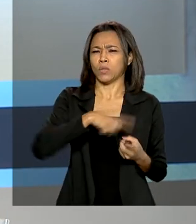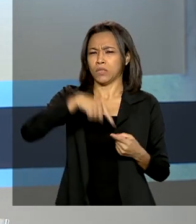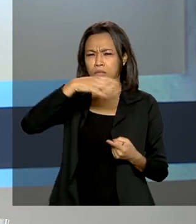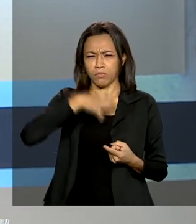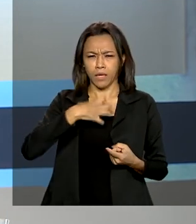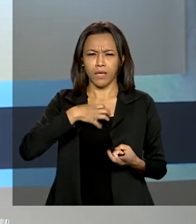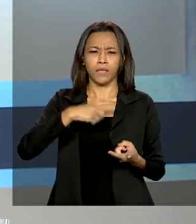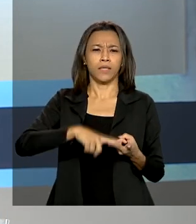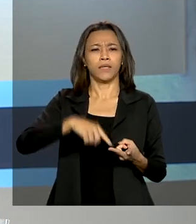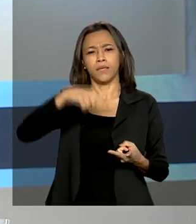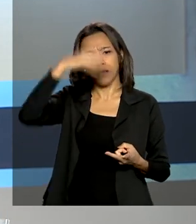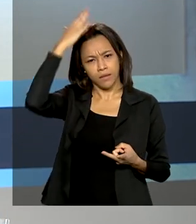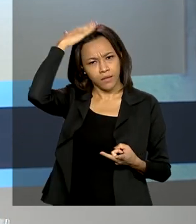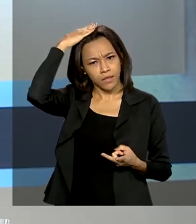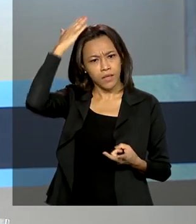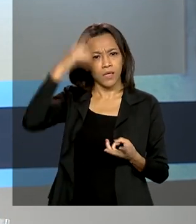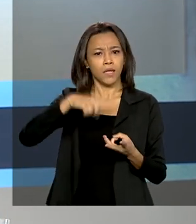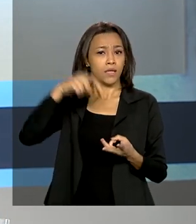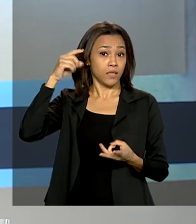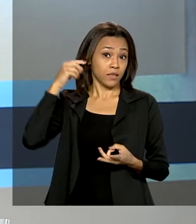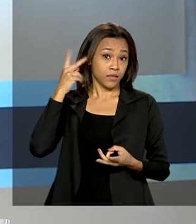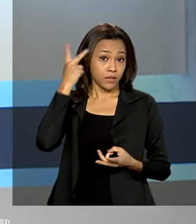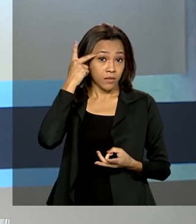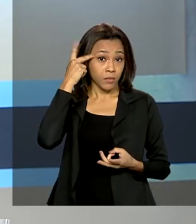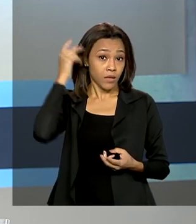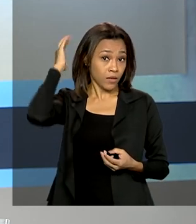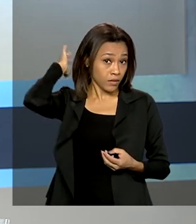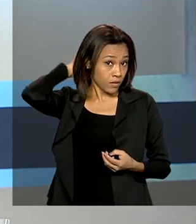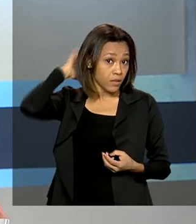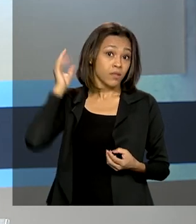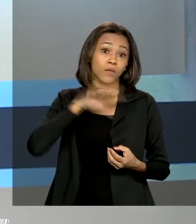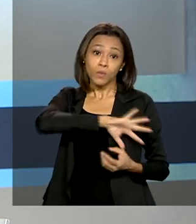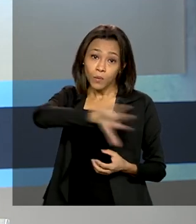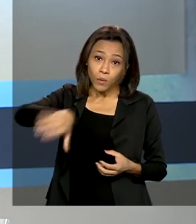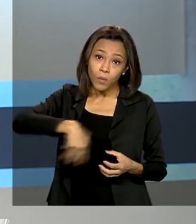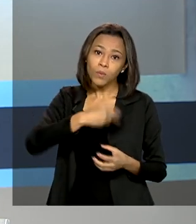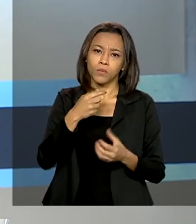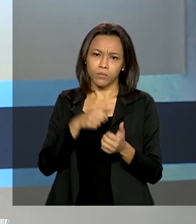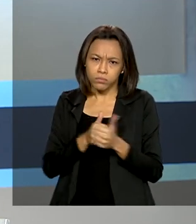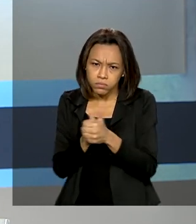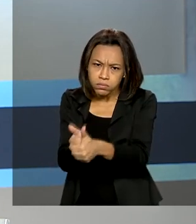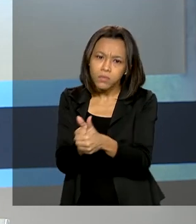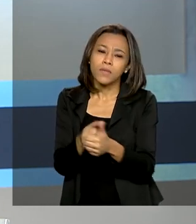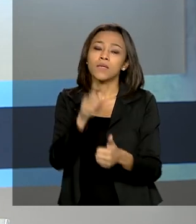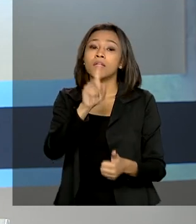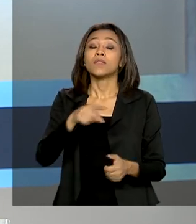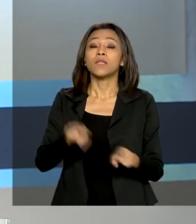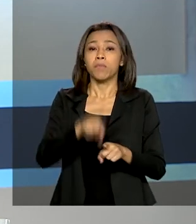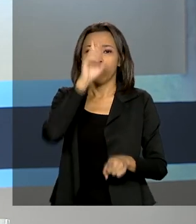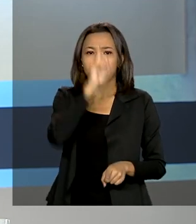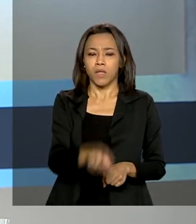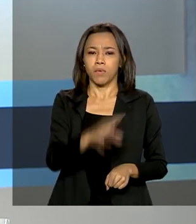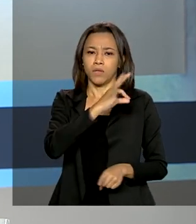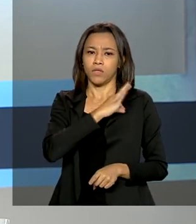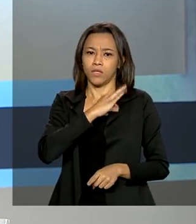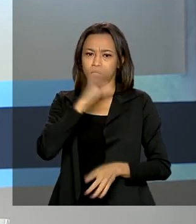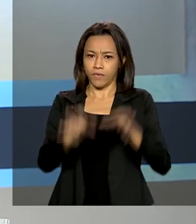Paraná, São Paulo e Pará. De acordo com a Polícia Federal, foi determinado ainda pela Justiça Federal o sequestro de 7 aviões,